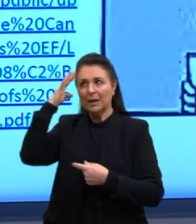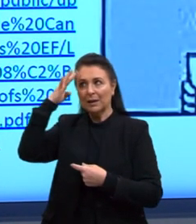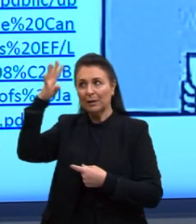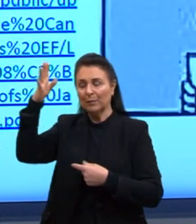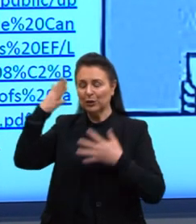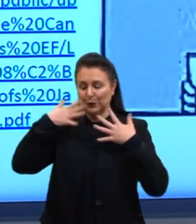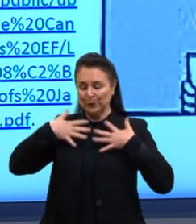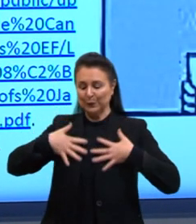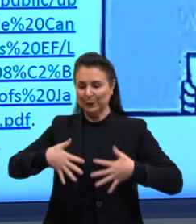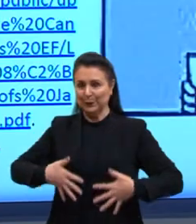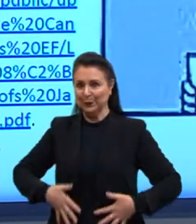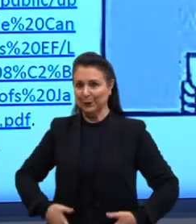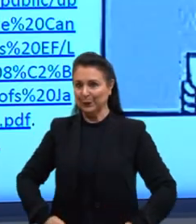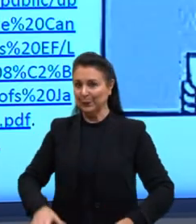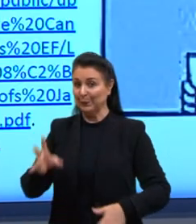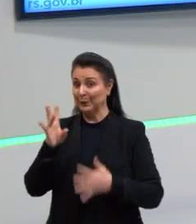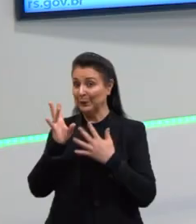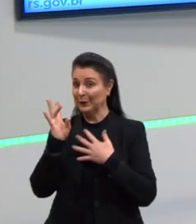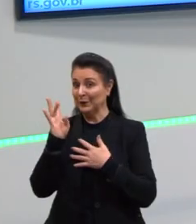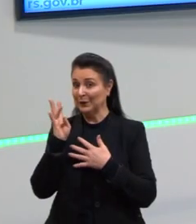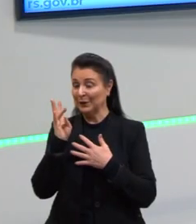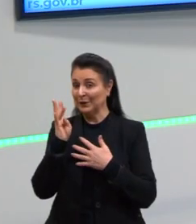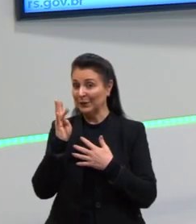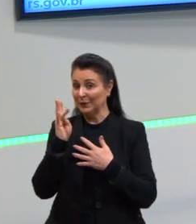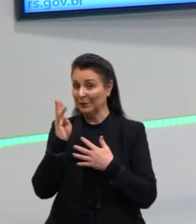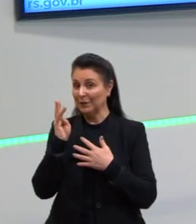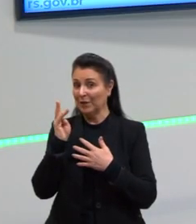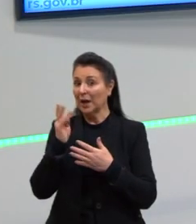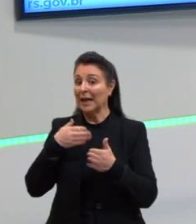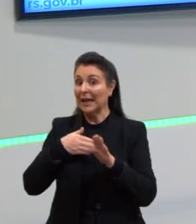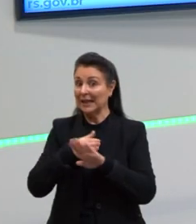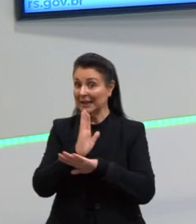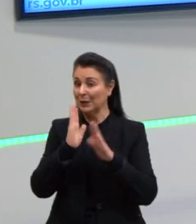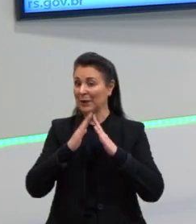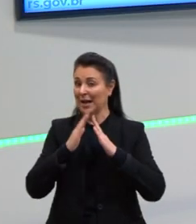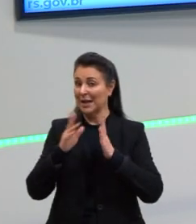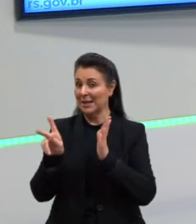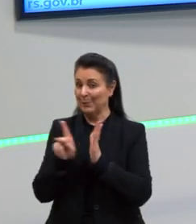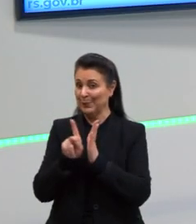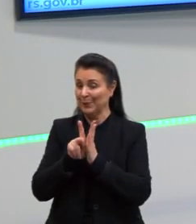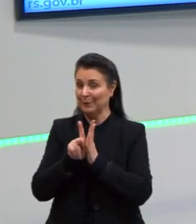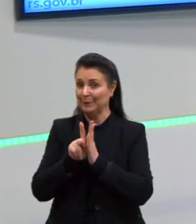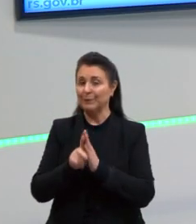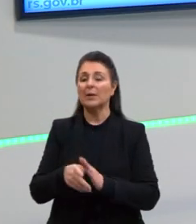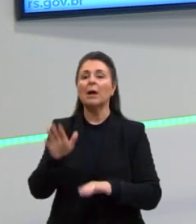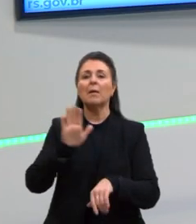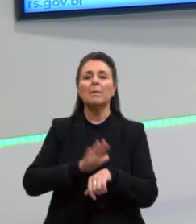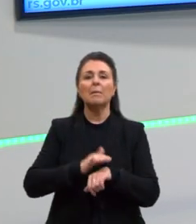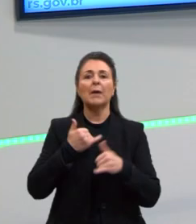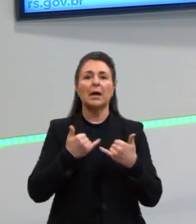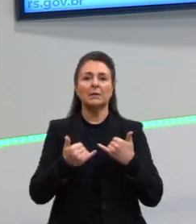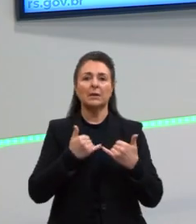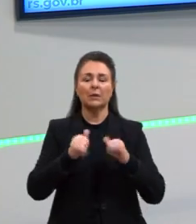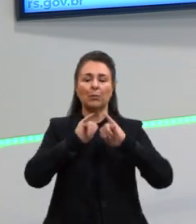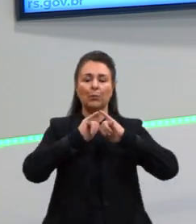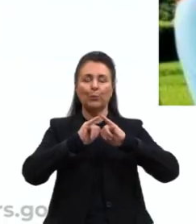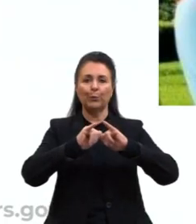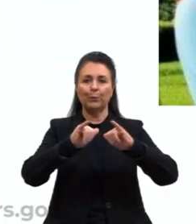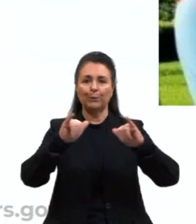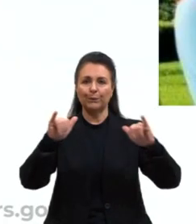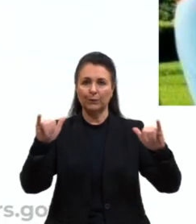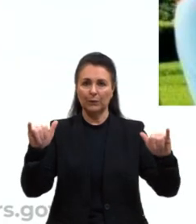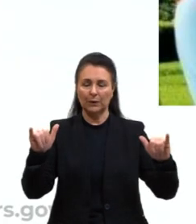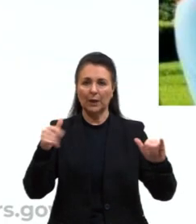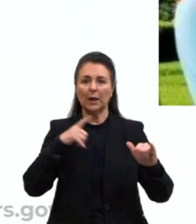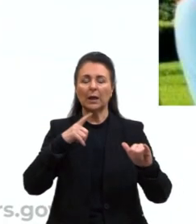entrando na casa própria. Olhem mais alguns exemplos aqui. Uma propaganda, eu trouxe em